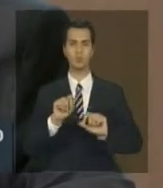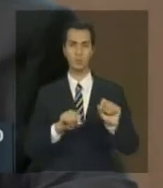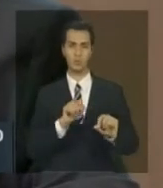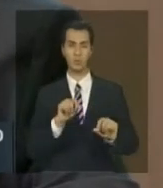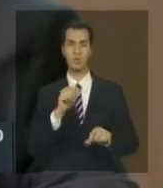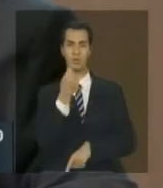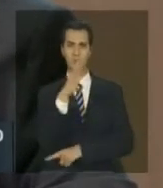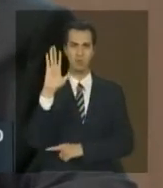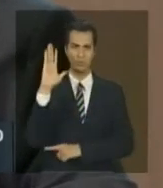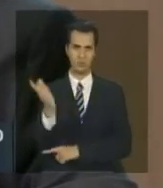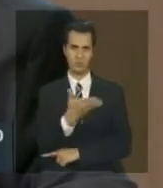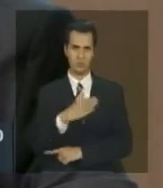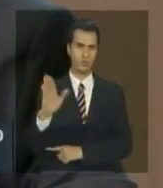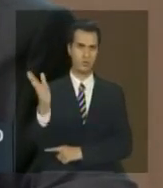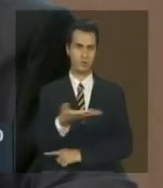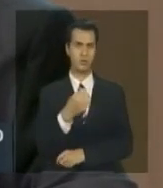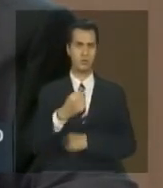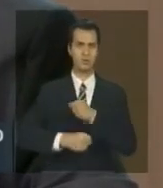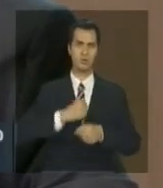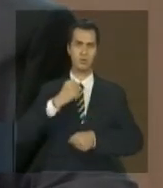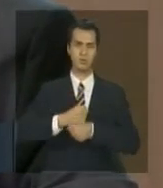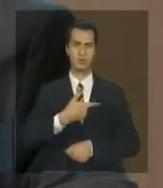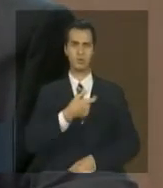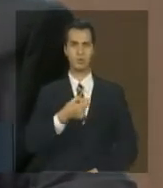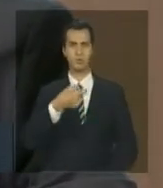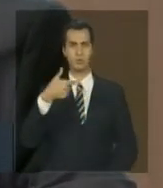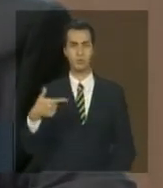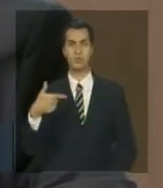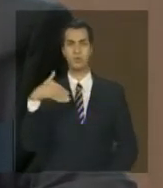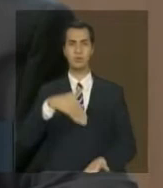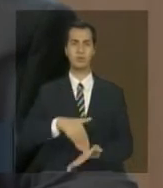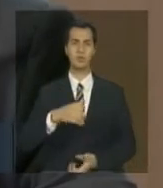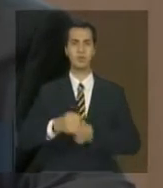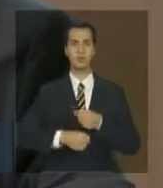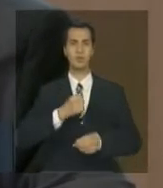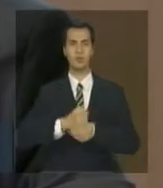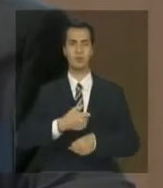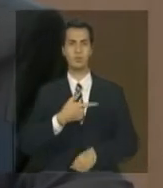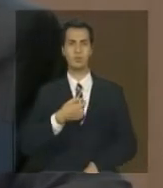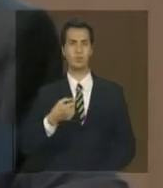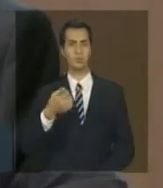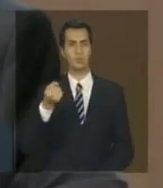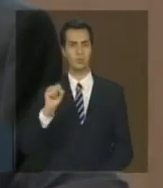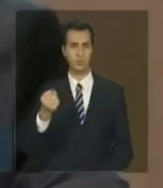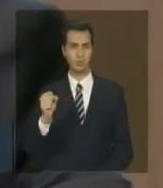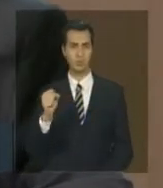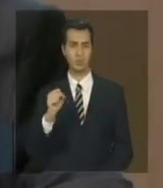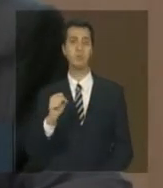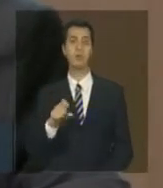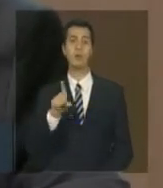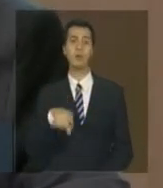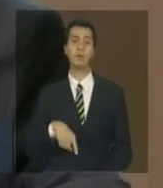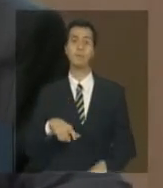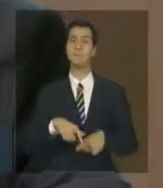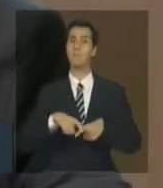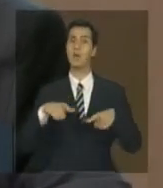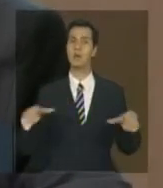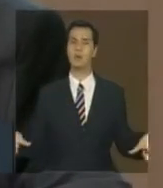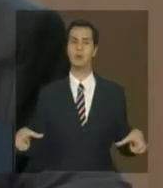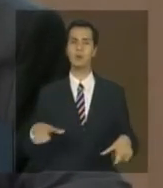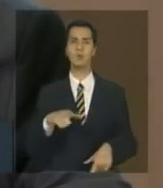desmatamento no período de 2002 a 2008 foi maior do que a taxa atual. Então, está havendo